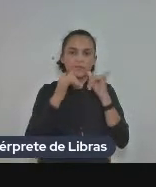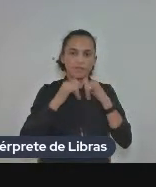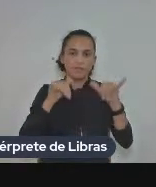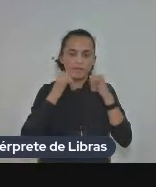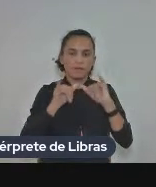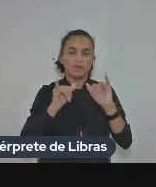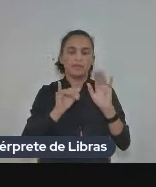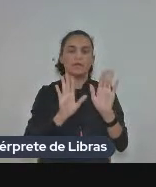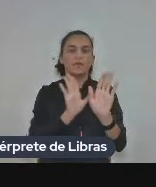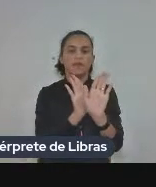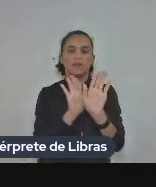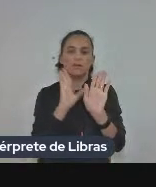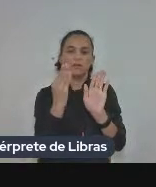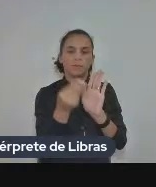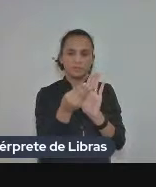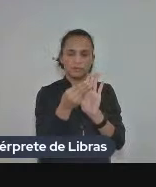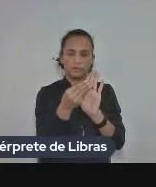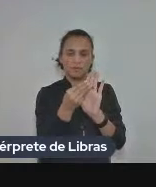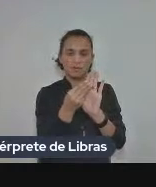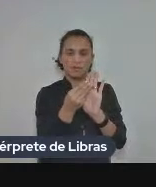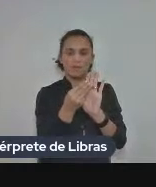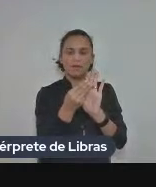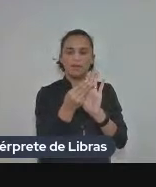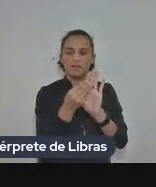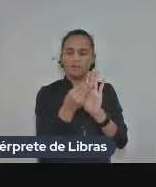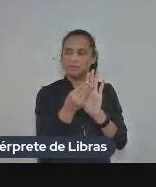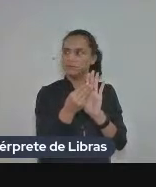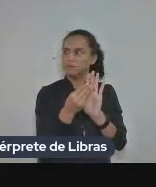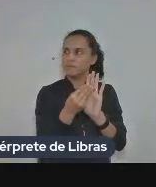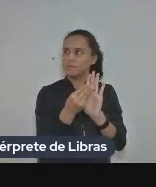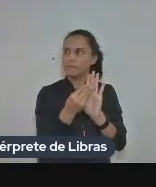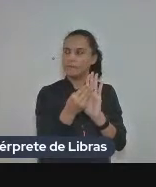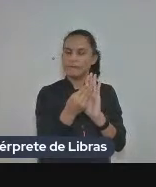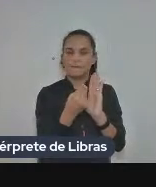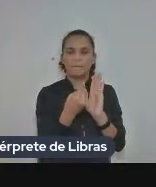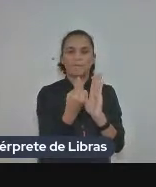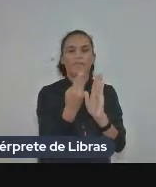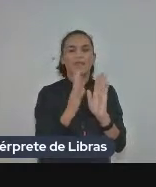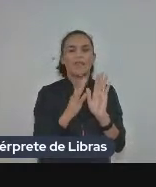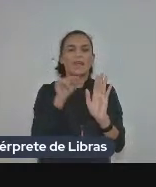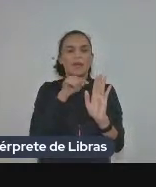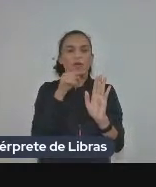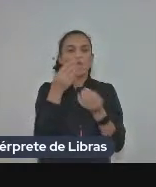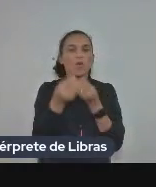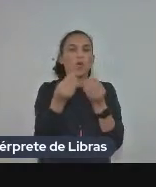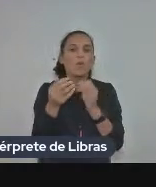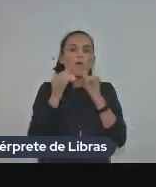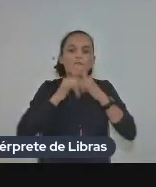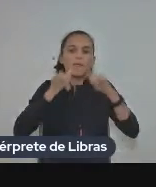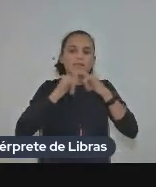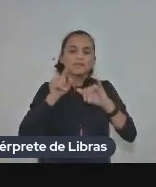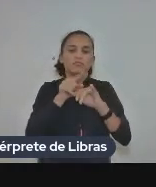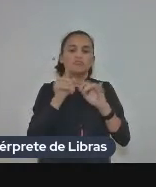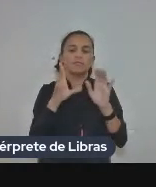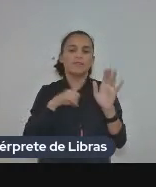contidas nas orelhas como apresentado nessa tabela as informações das orelhas